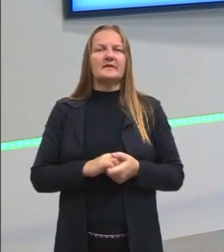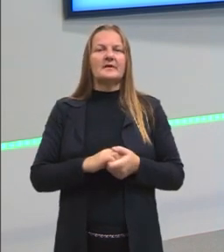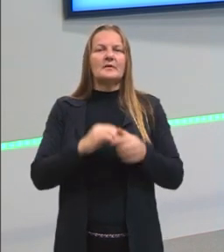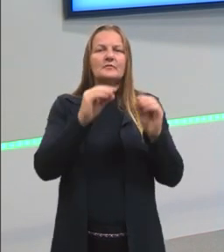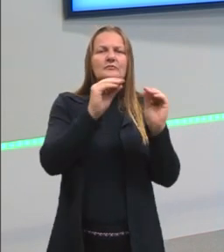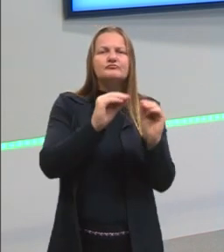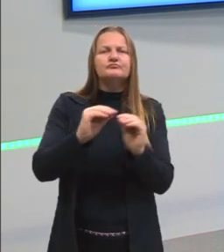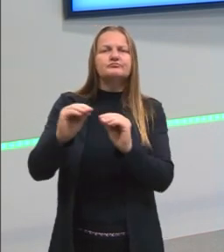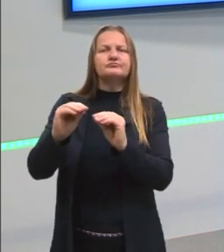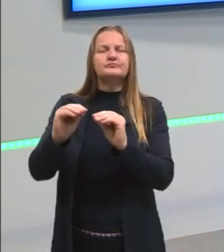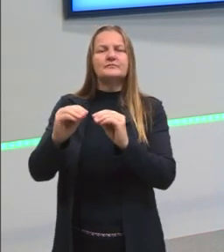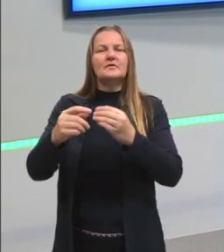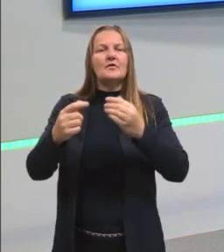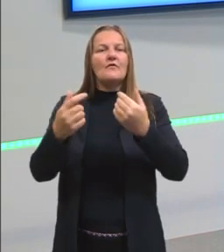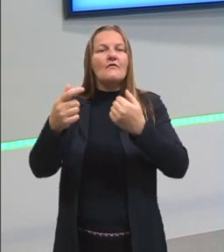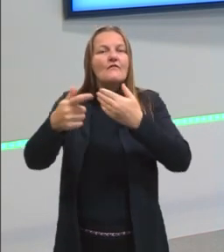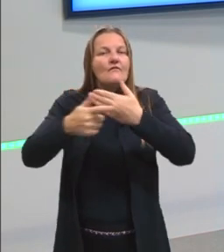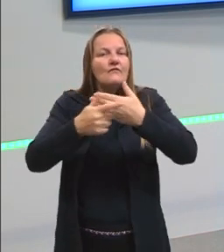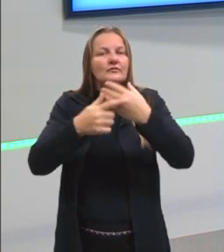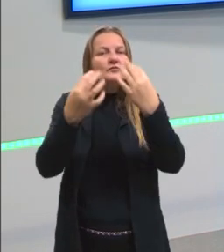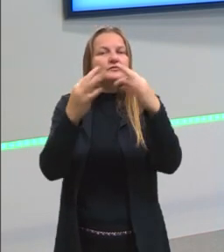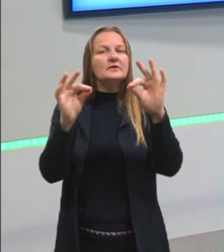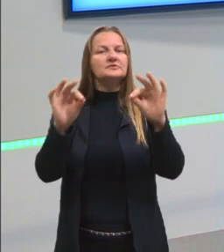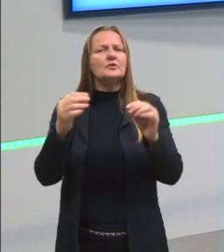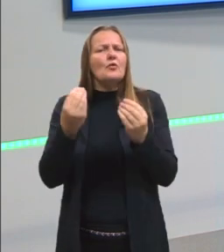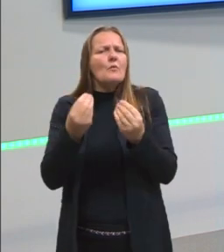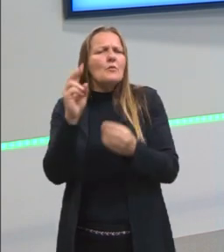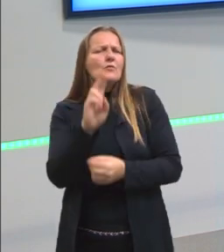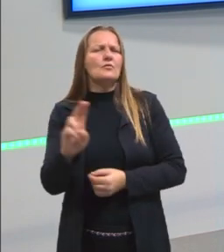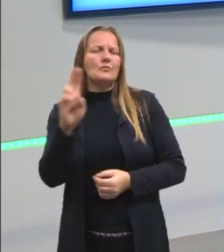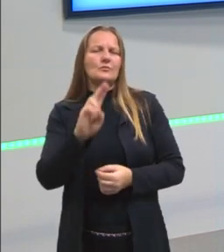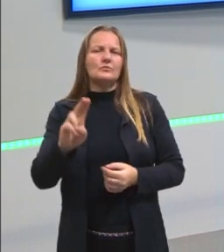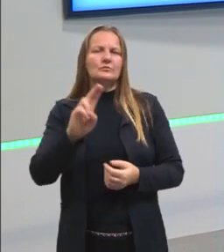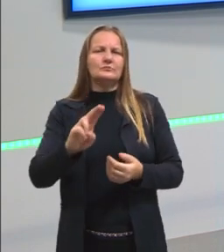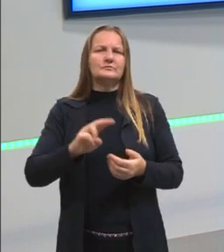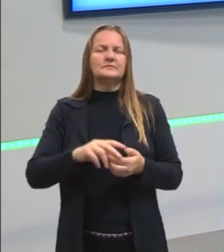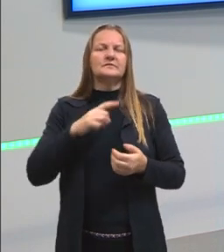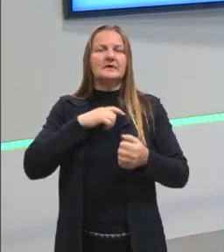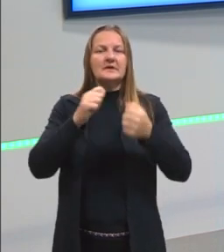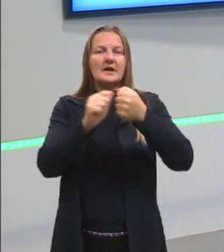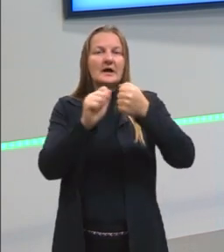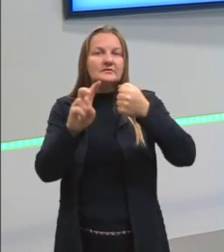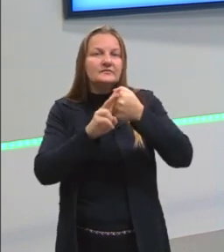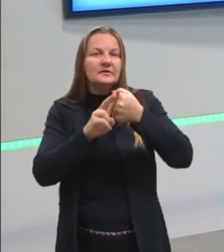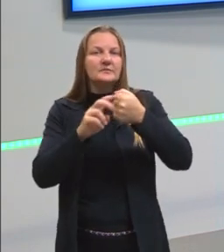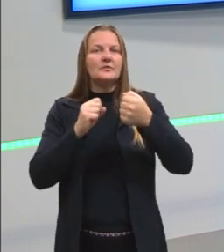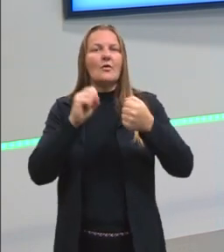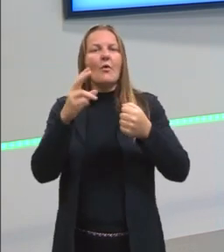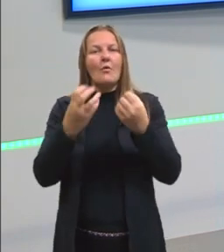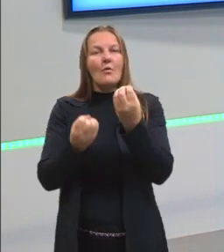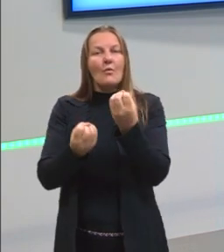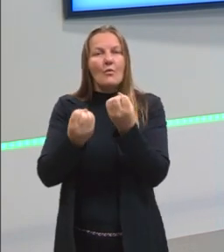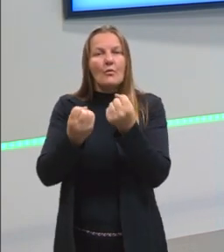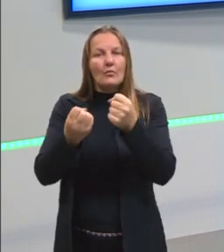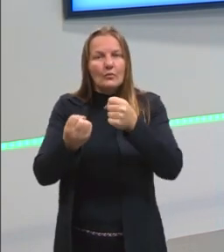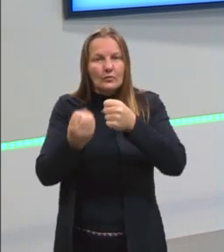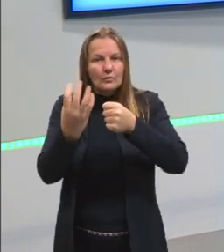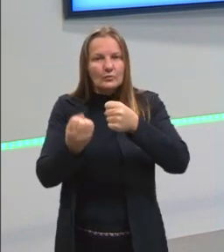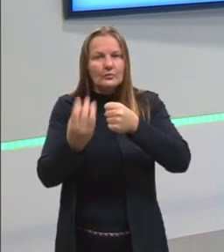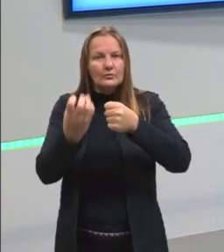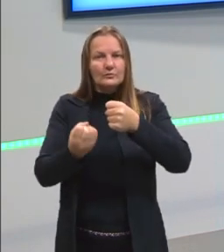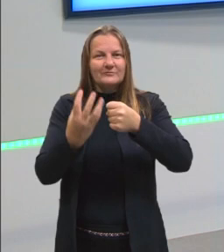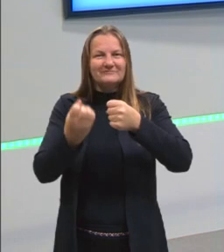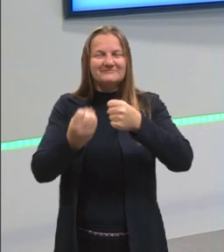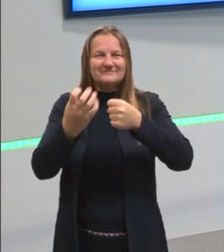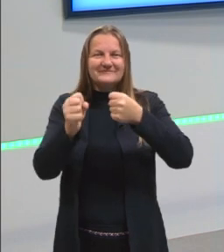isso para as nossas funções sintáticas. E toda vez que a gente tiver um advérbio, uma locução que faz o papel de